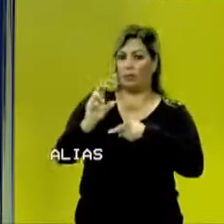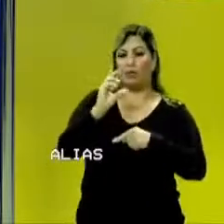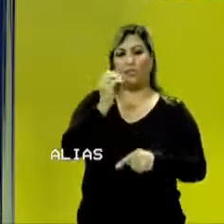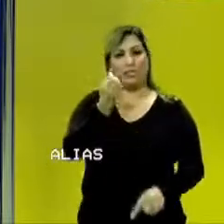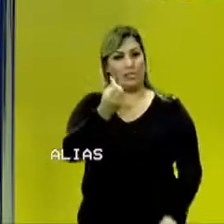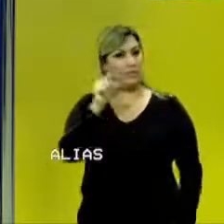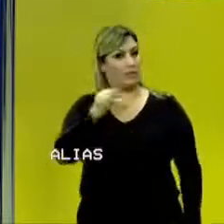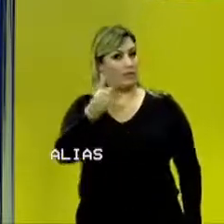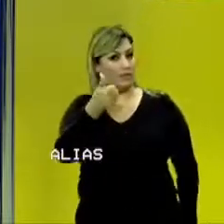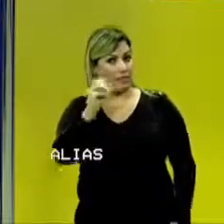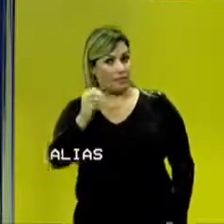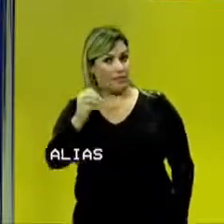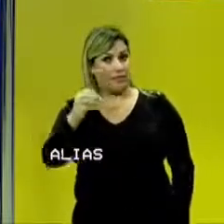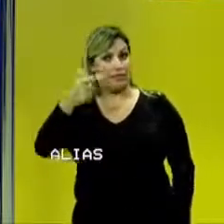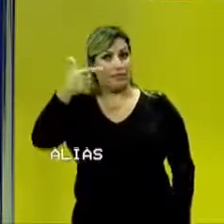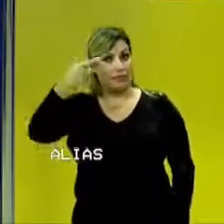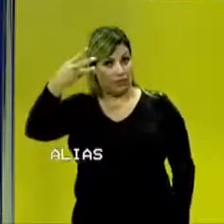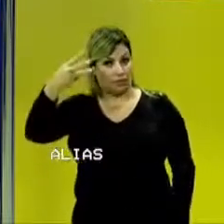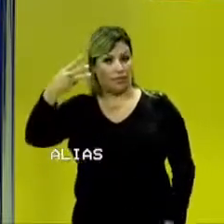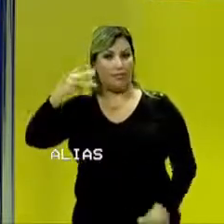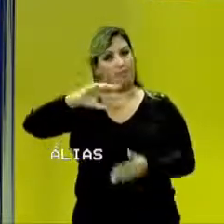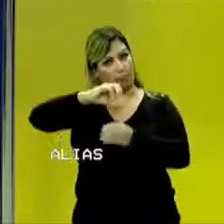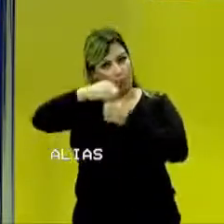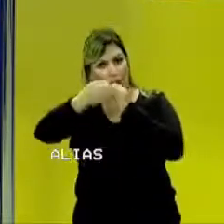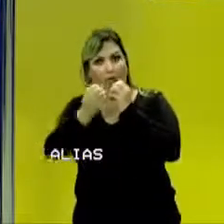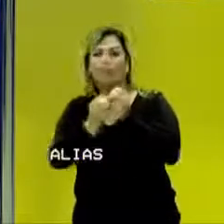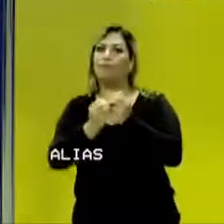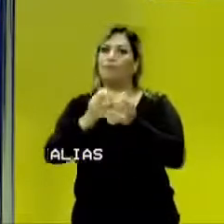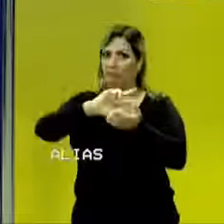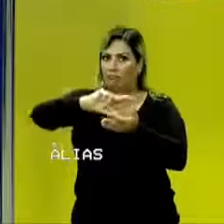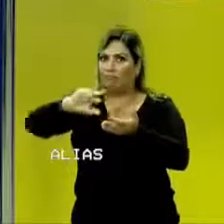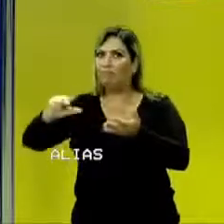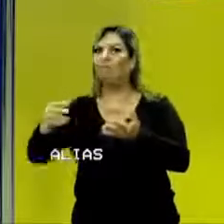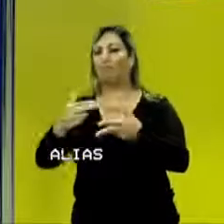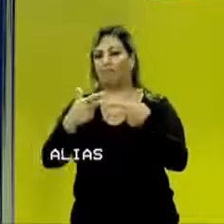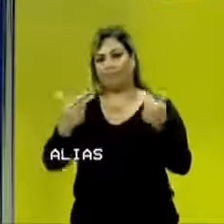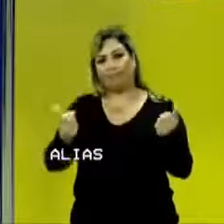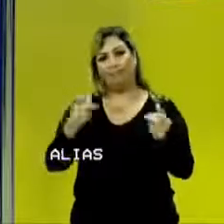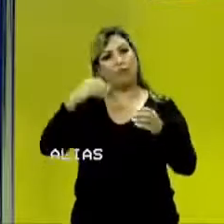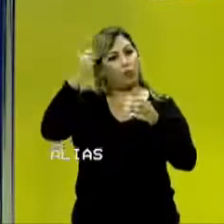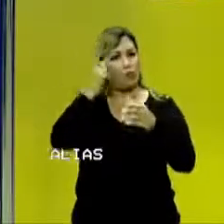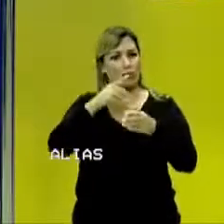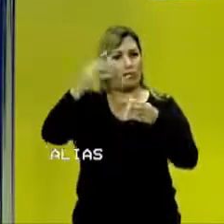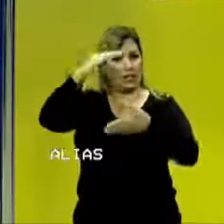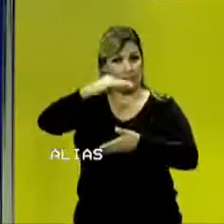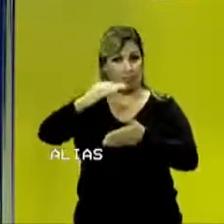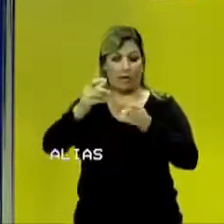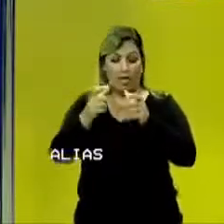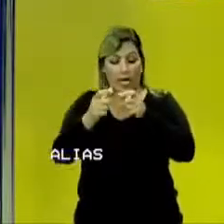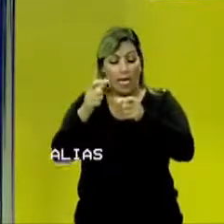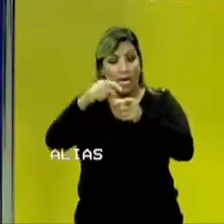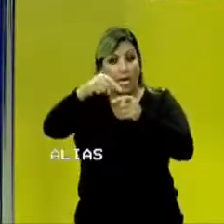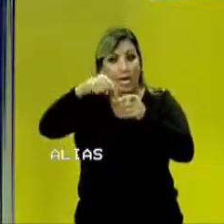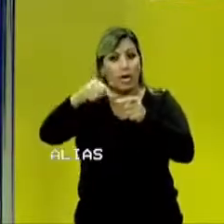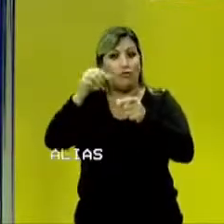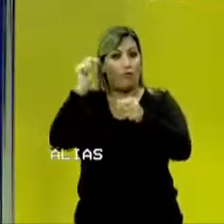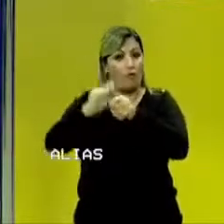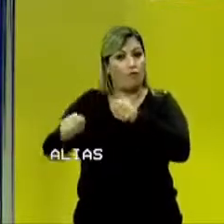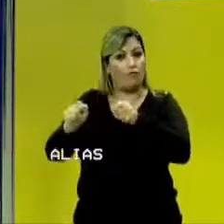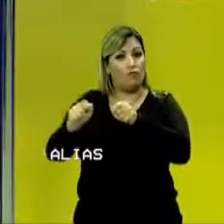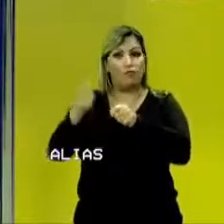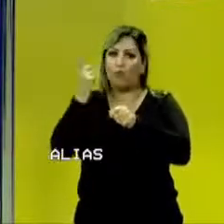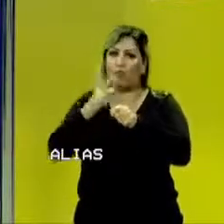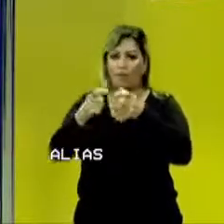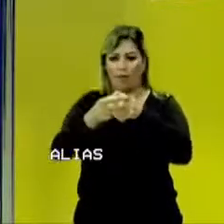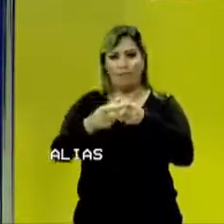6 vezes 10, a 23 moléculas e tal, muita coisa, né? Ele consegue caber dentro de uma caixa de fósforo e, ao mesmo tempo,